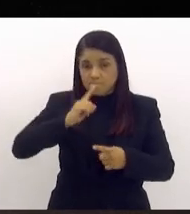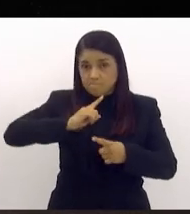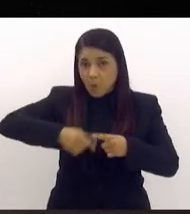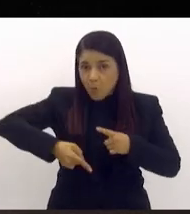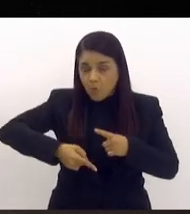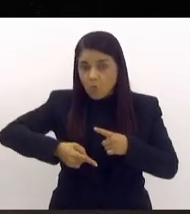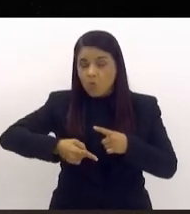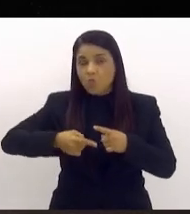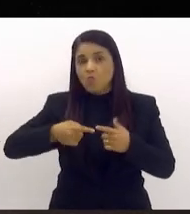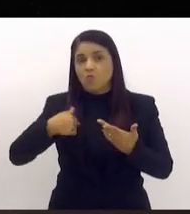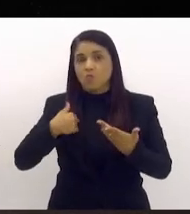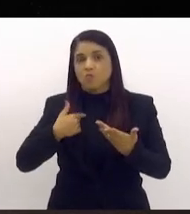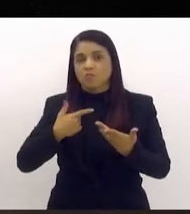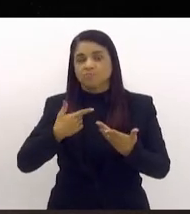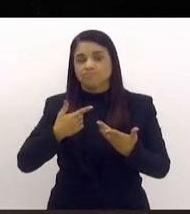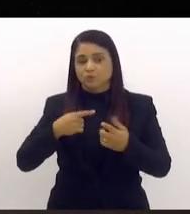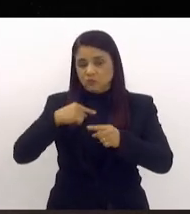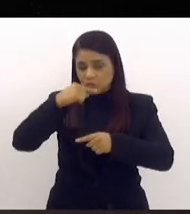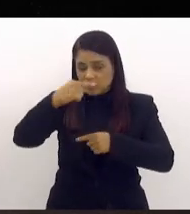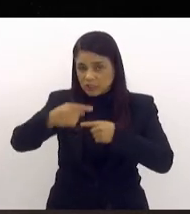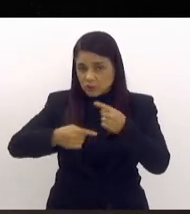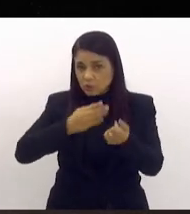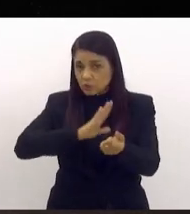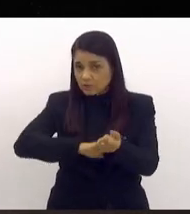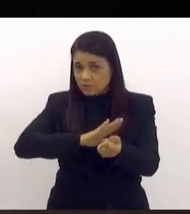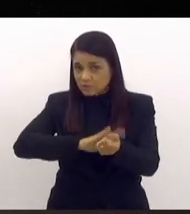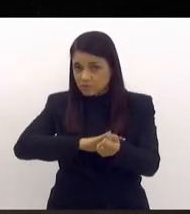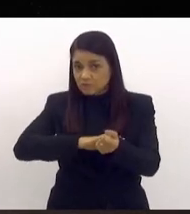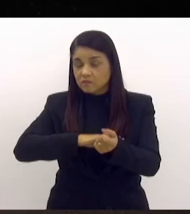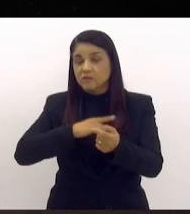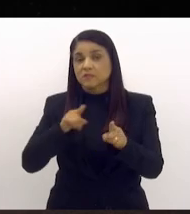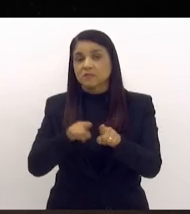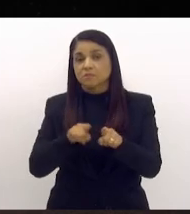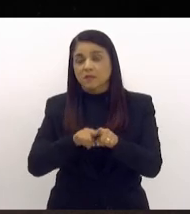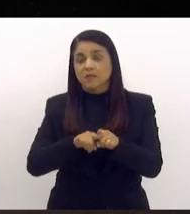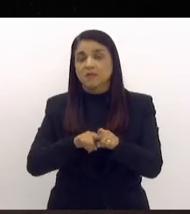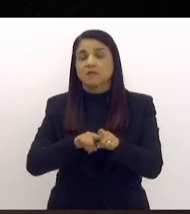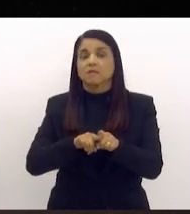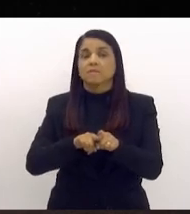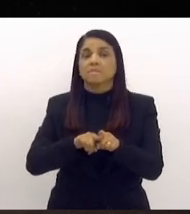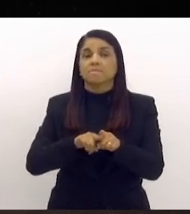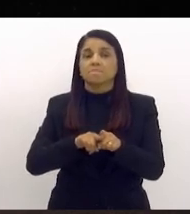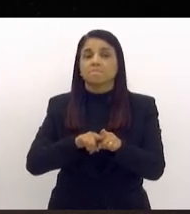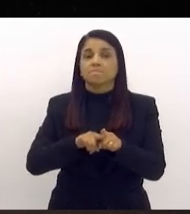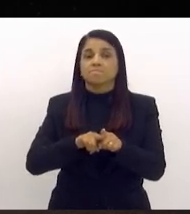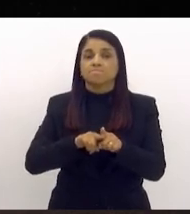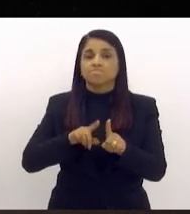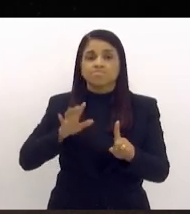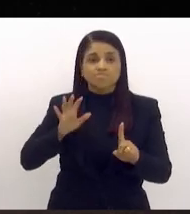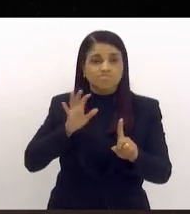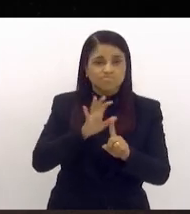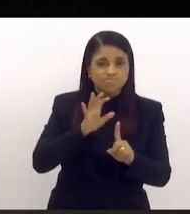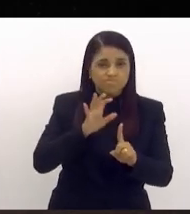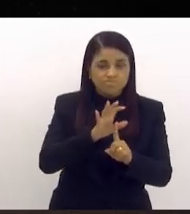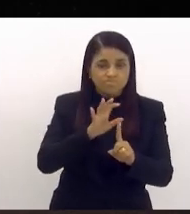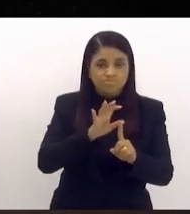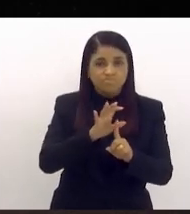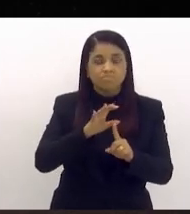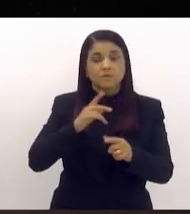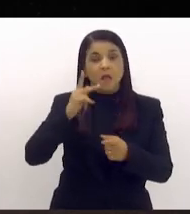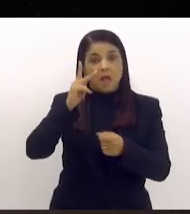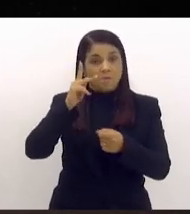virtuoso existente até então, além dos ataques que foram promovidos e patrocinados a